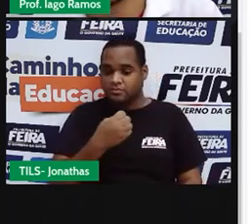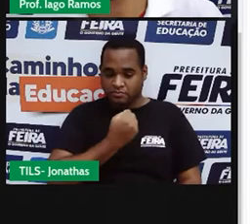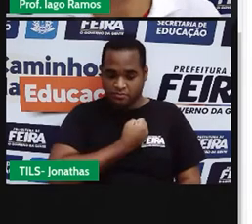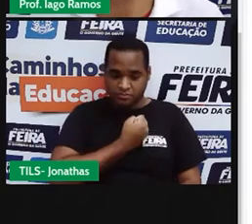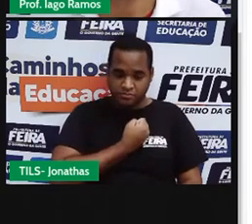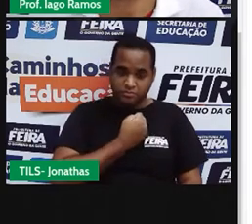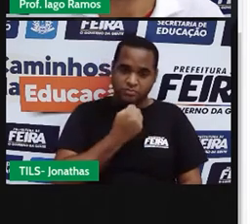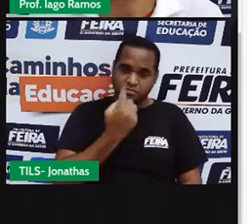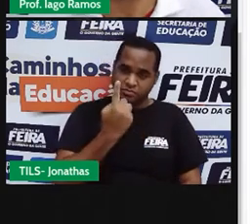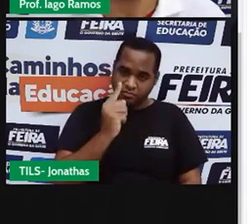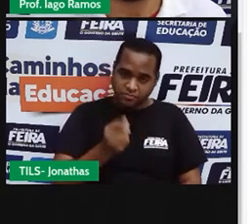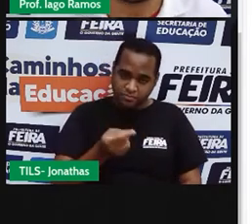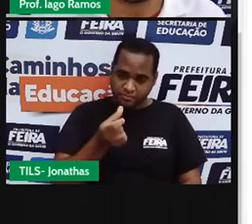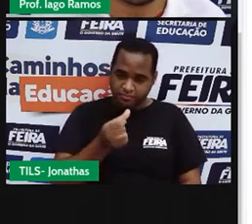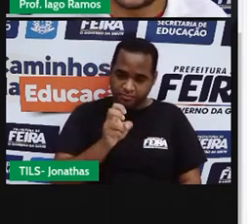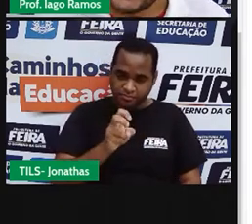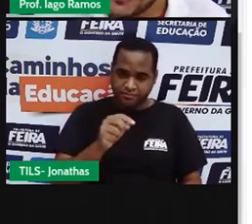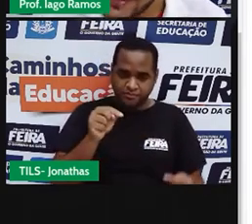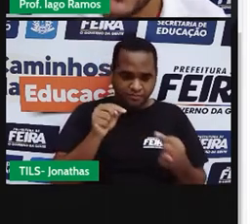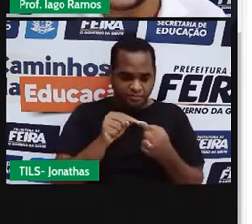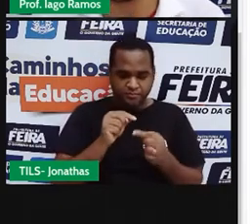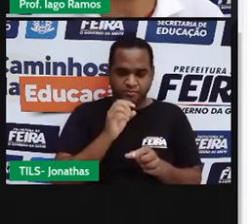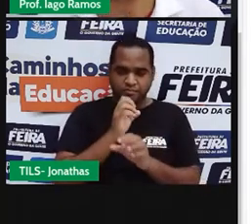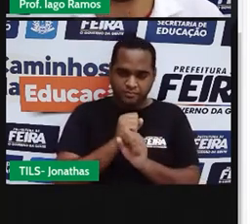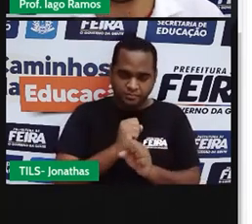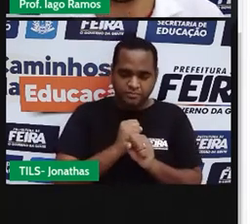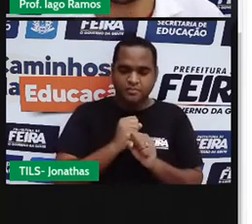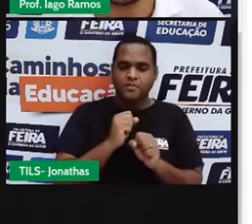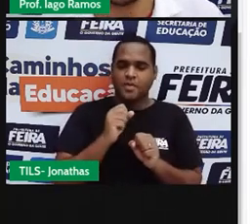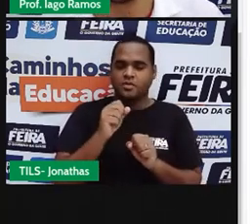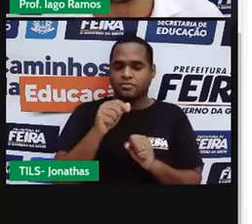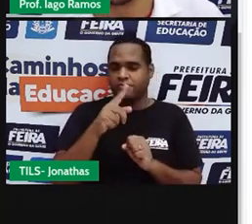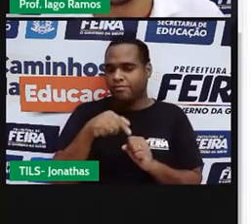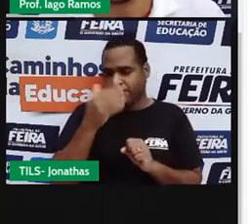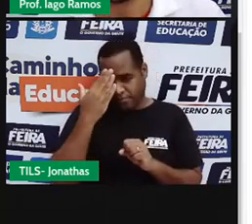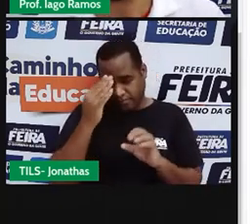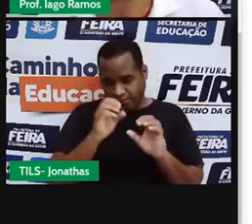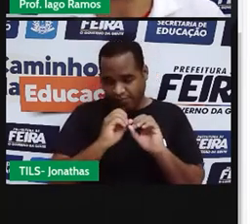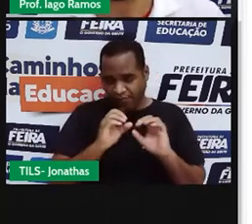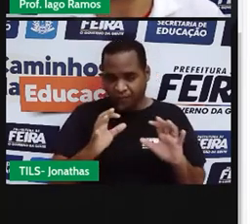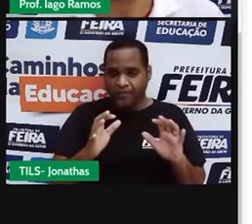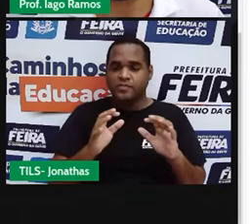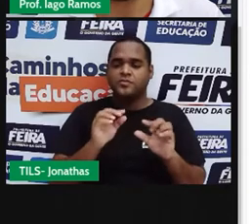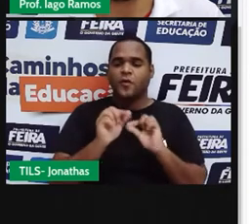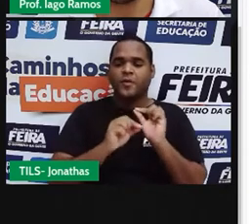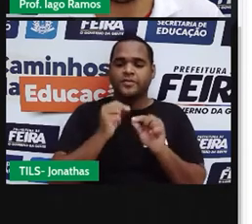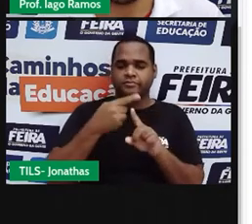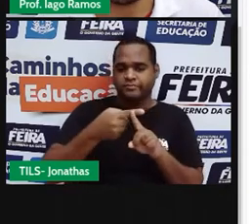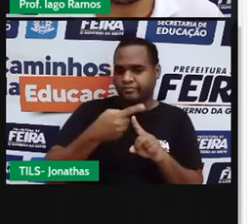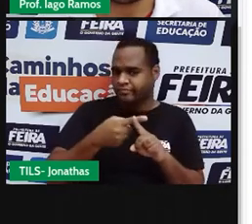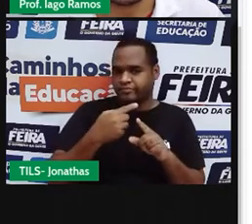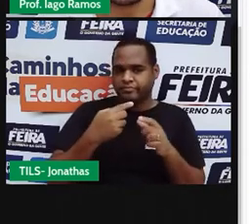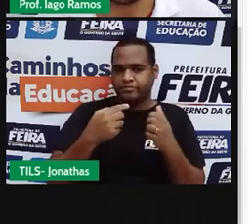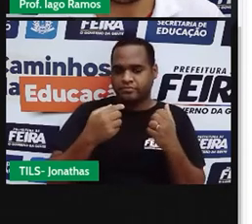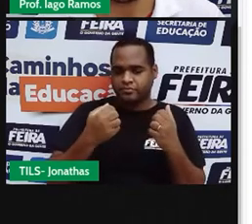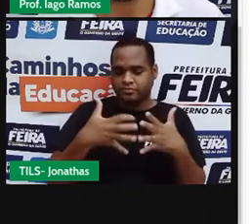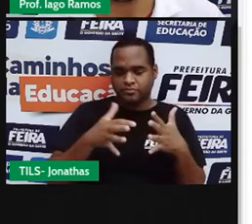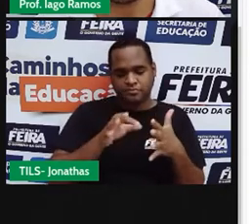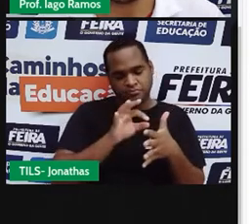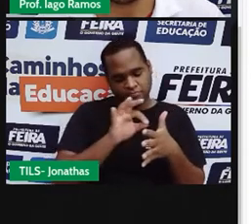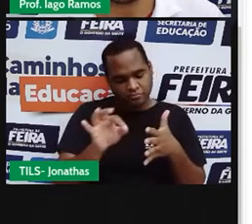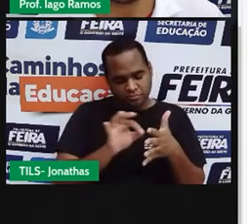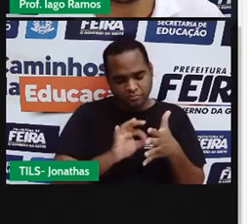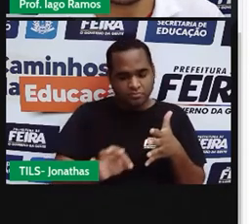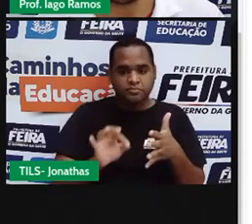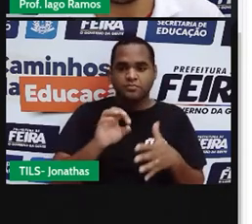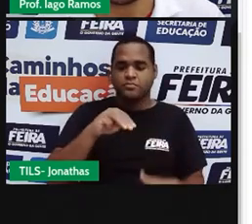,65, é também um número racional, e a gente vai entender porquê. E o nosso sistema monetário, o que é